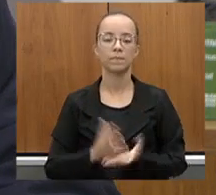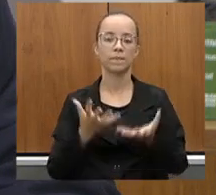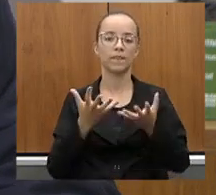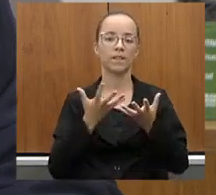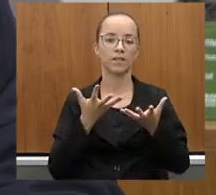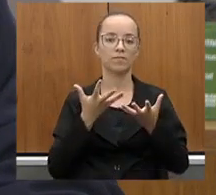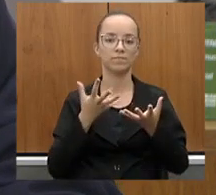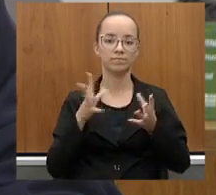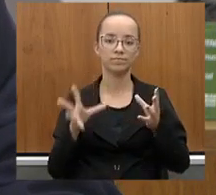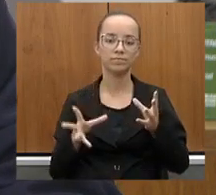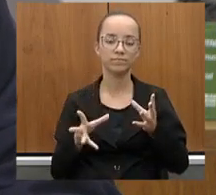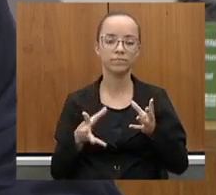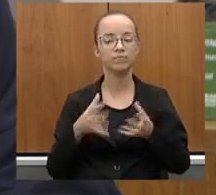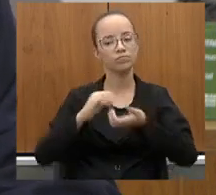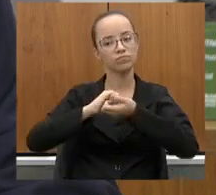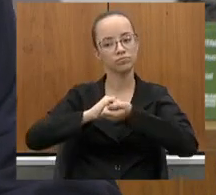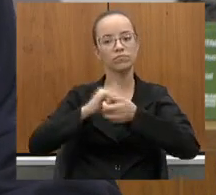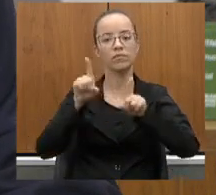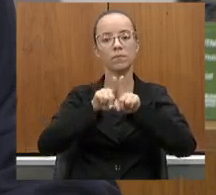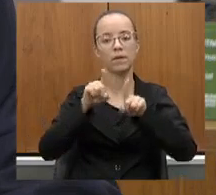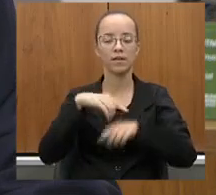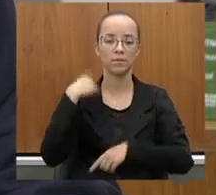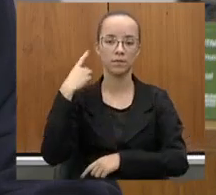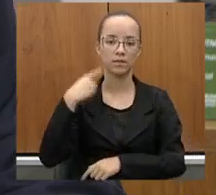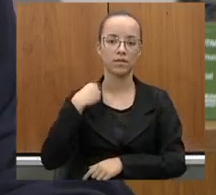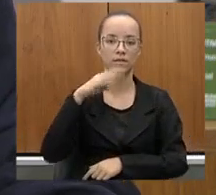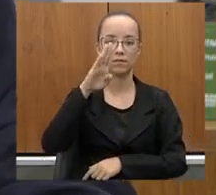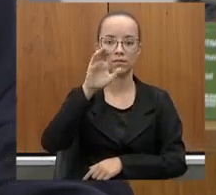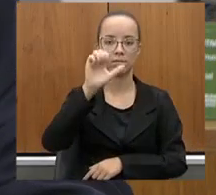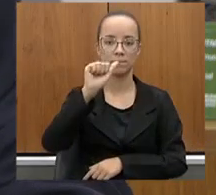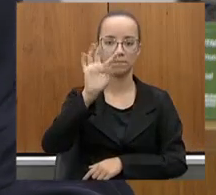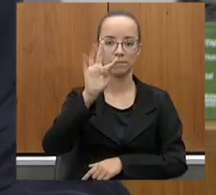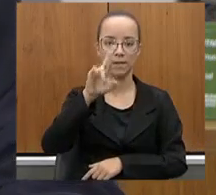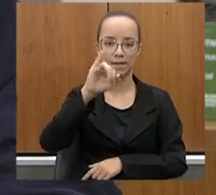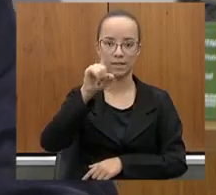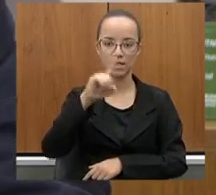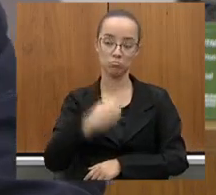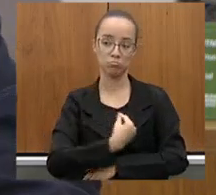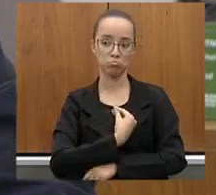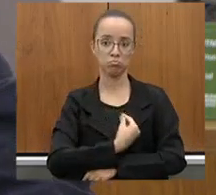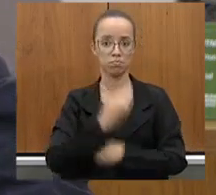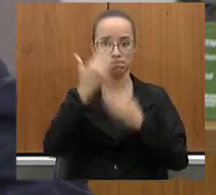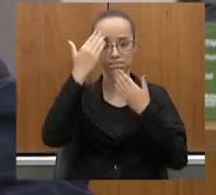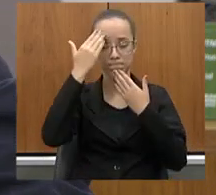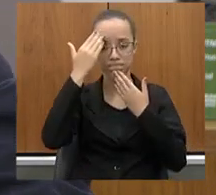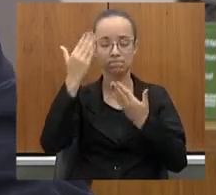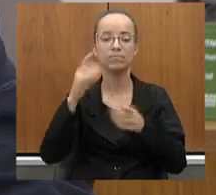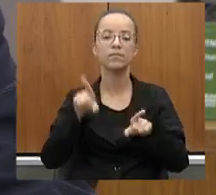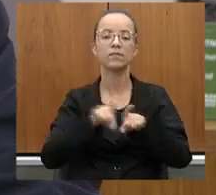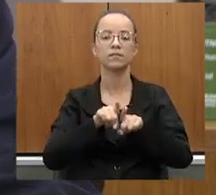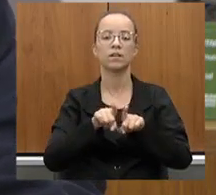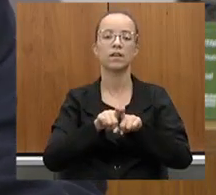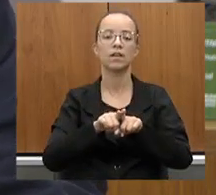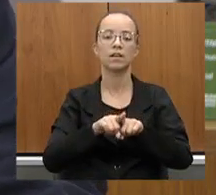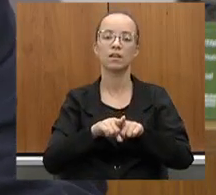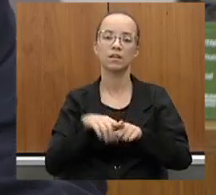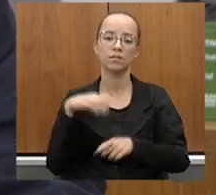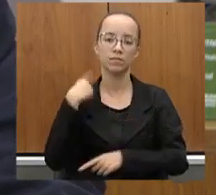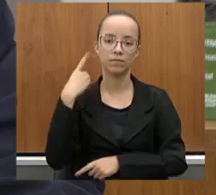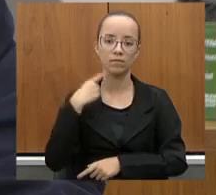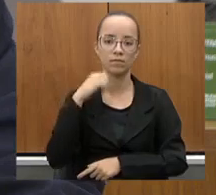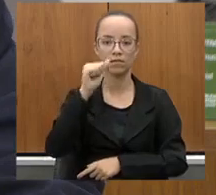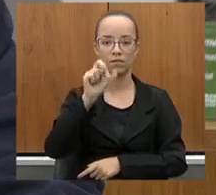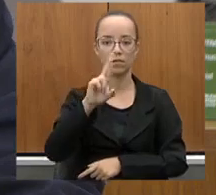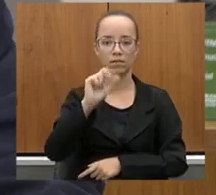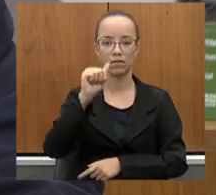a nossa deputada Beatriz Serqueira, parabenizando pela sua presença. O nosso querido amigo deputado Arantes,